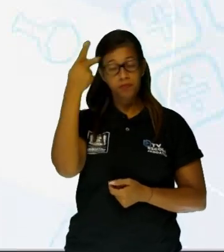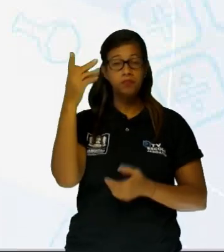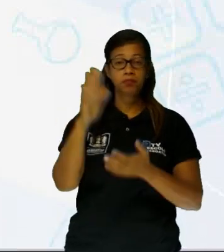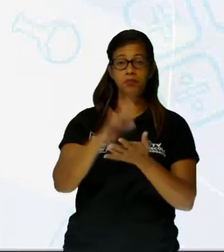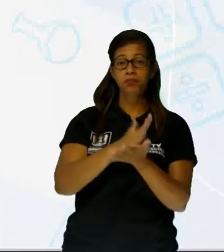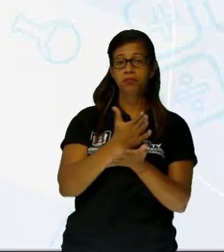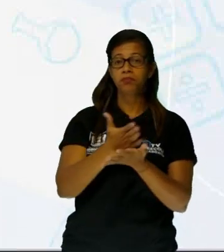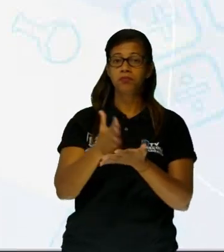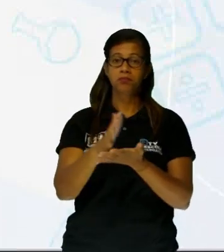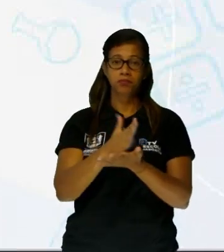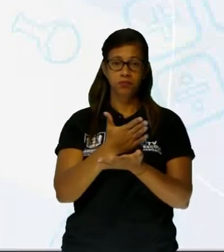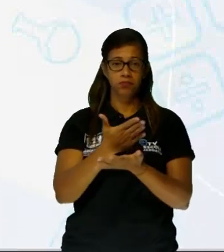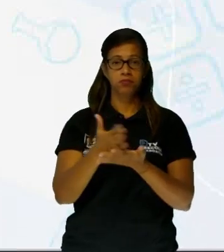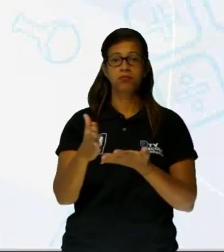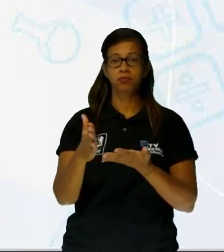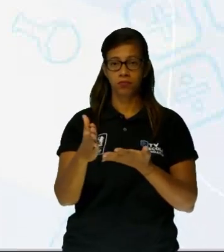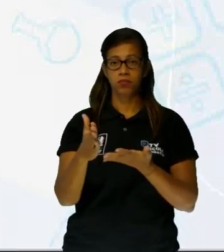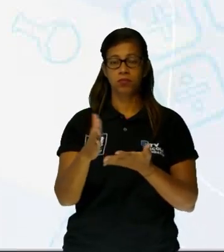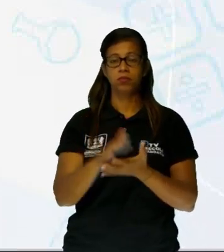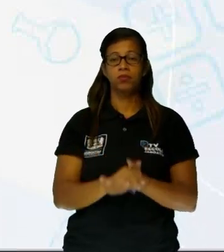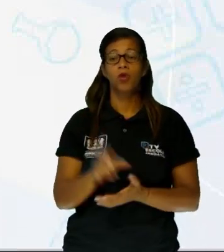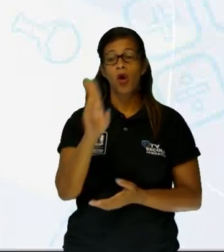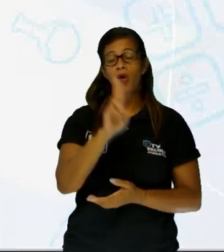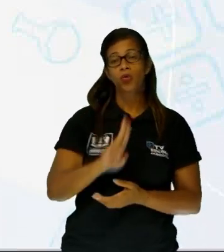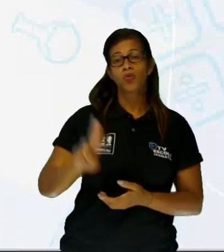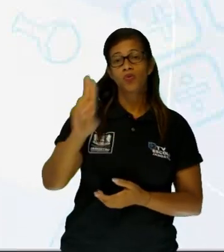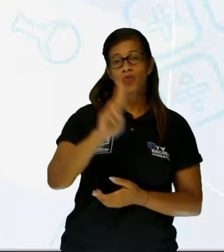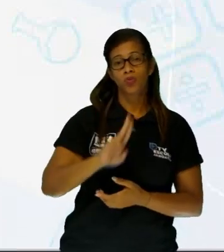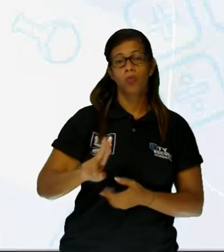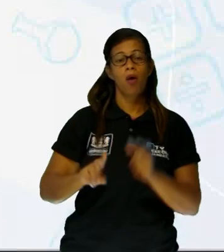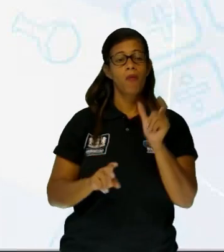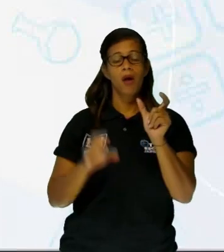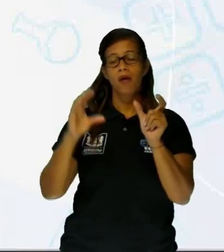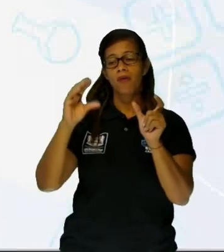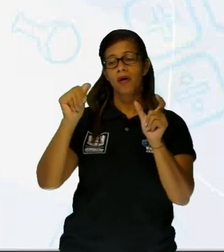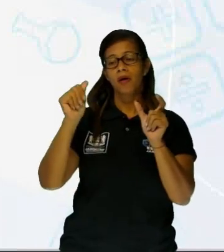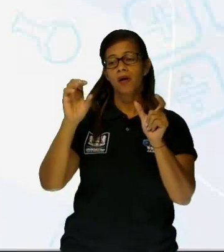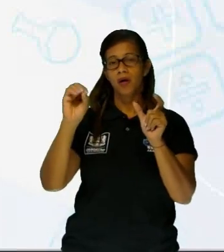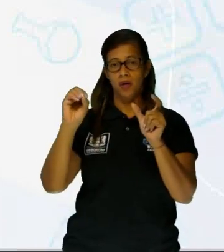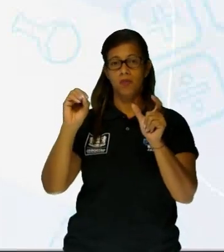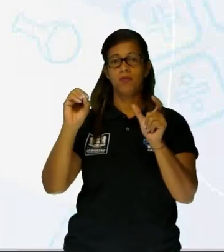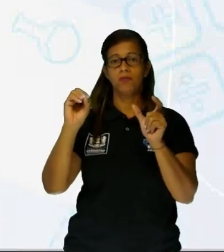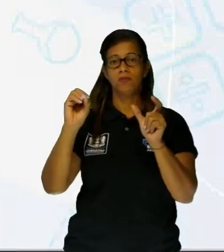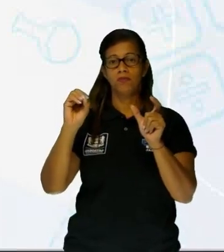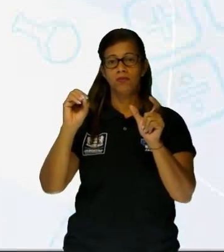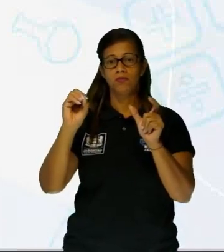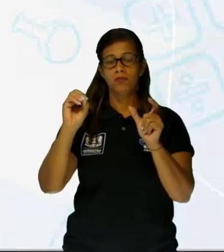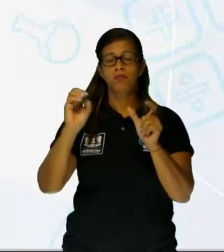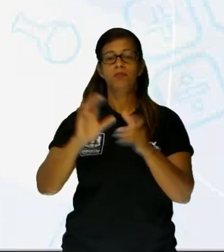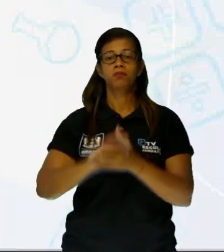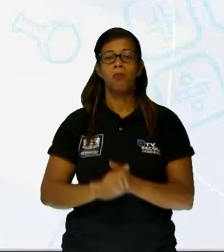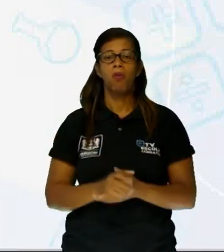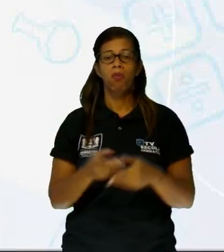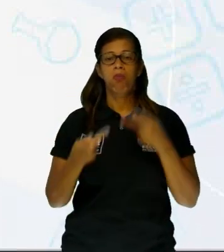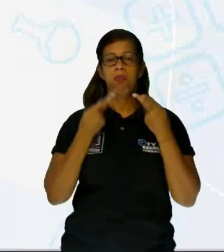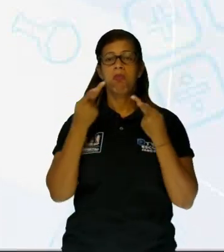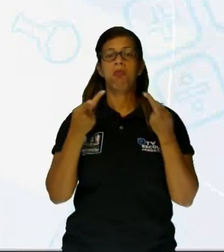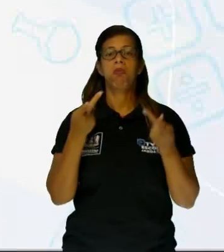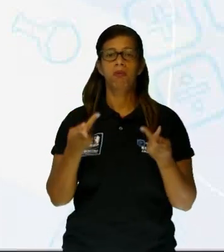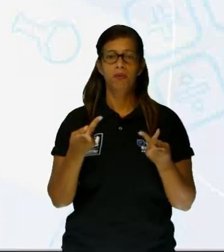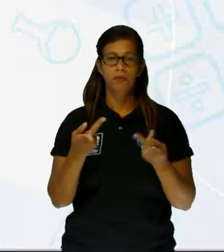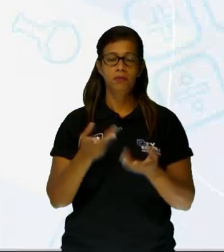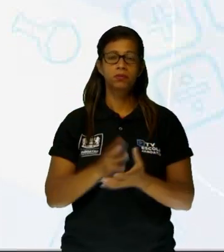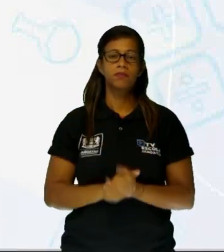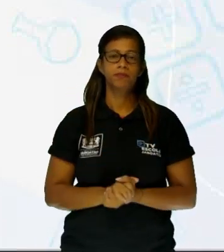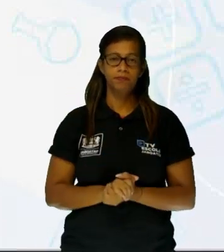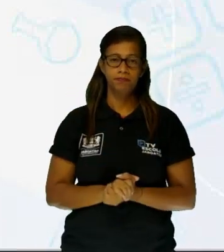cão como insulto, como injúria. Bivaldo Coraci, 1882 a 67,